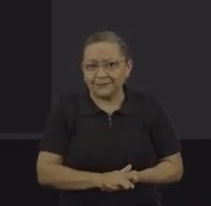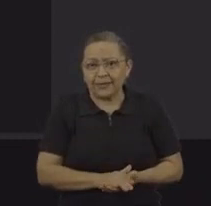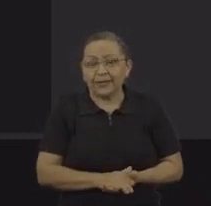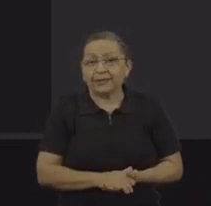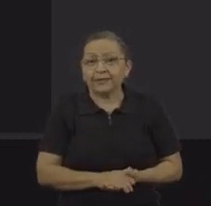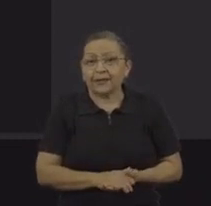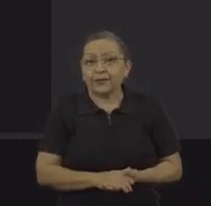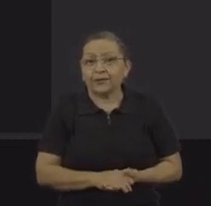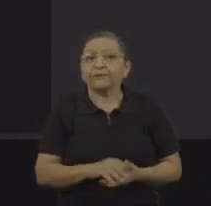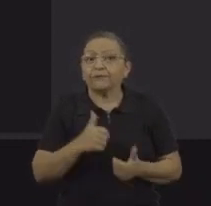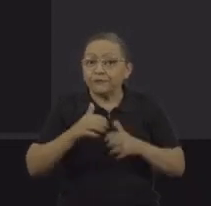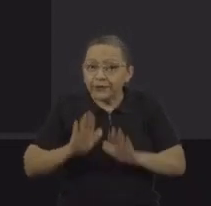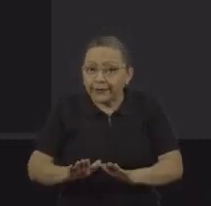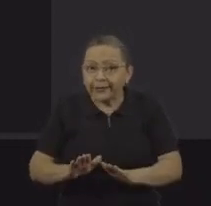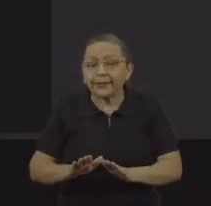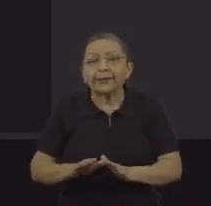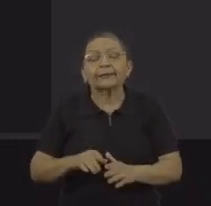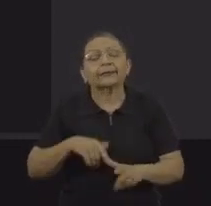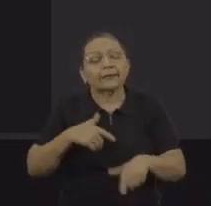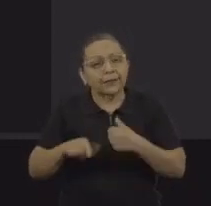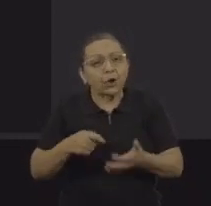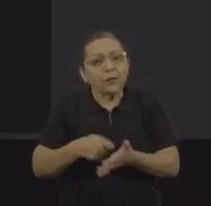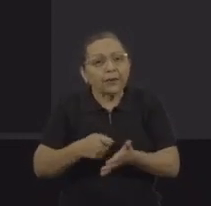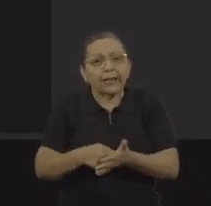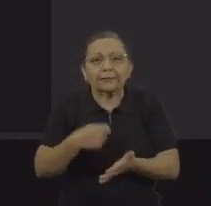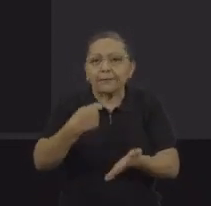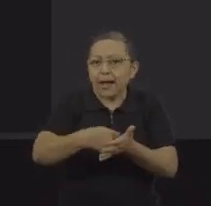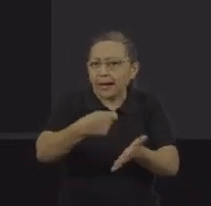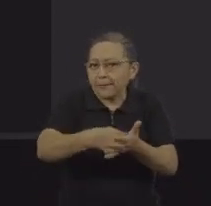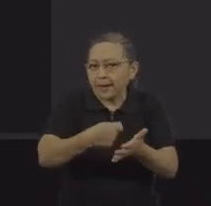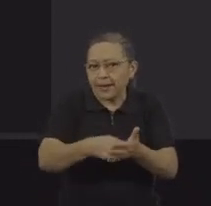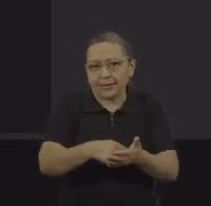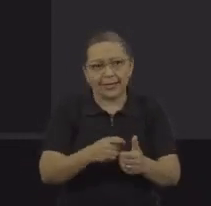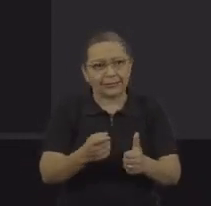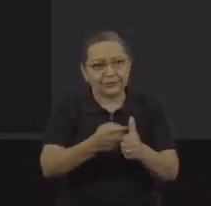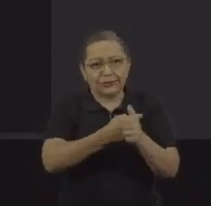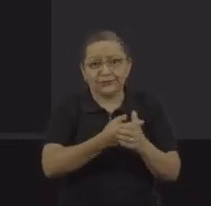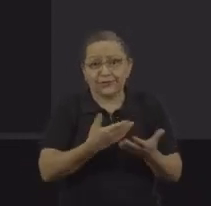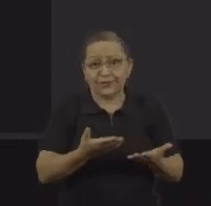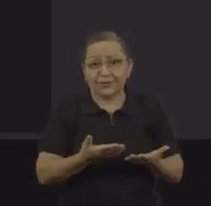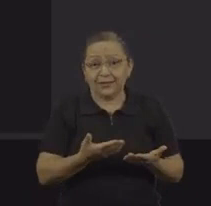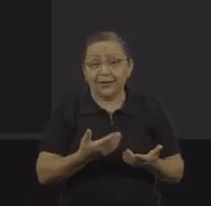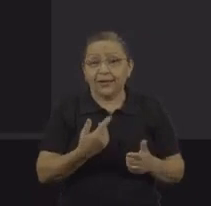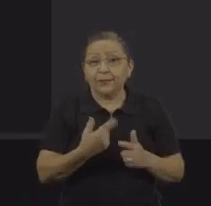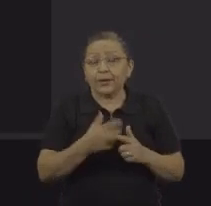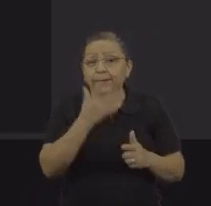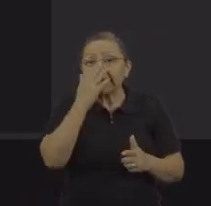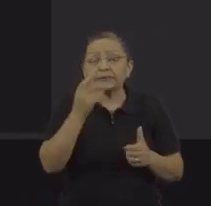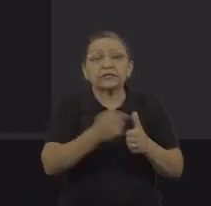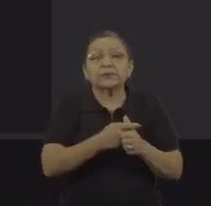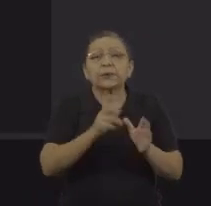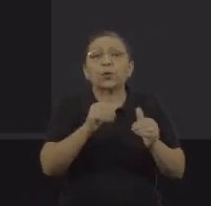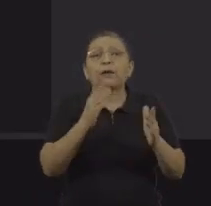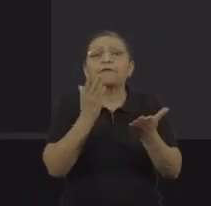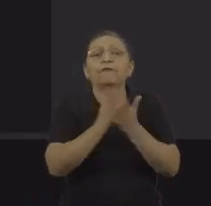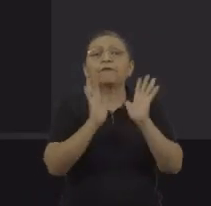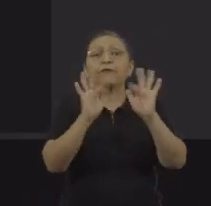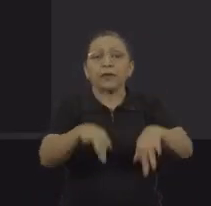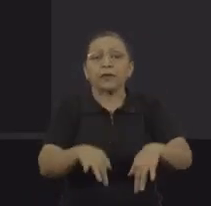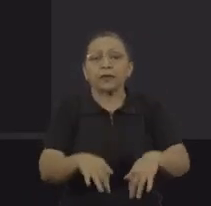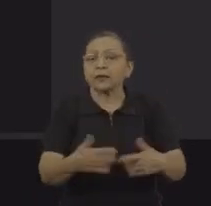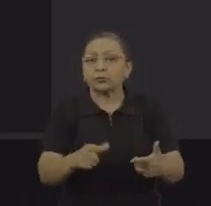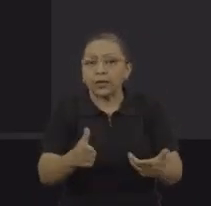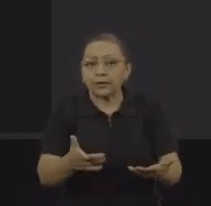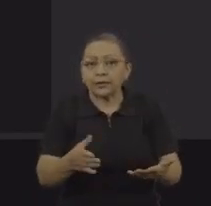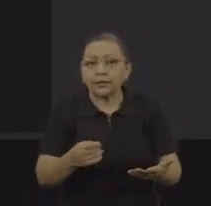para pagar essa dívida. Ele acha que as horas de trabalho dele vão pagar essa dívida, que é impagável, porque os itens